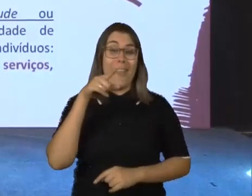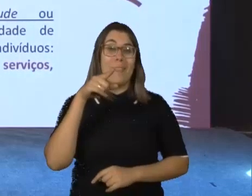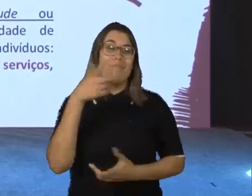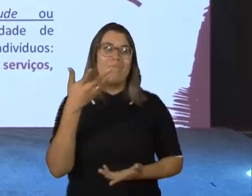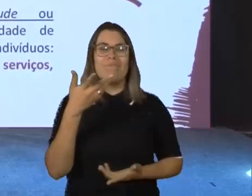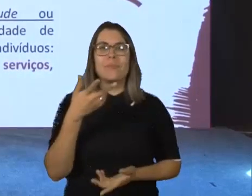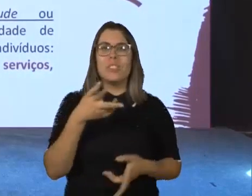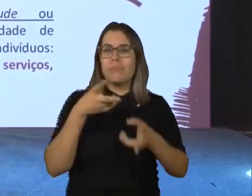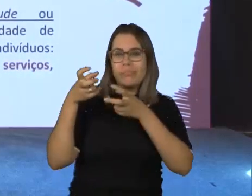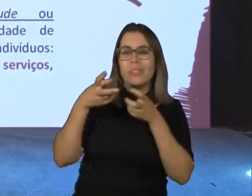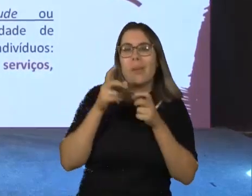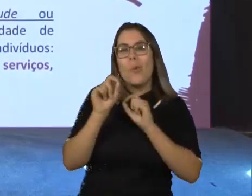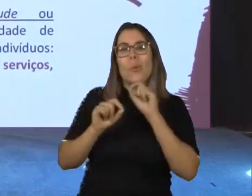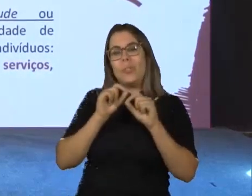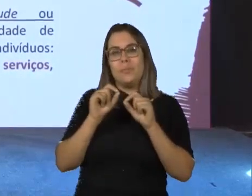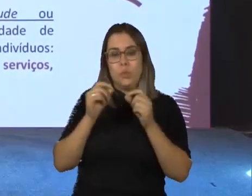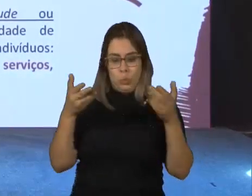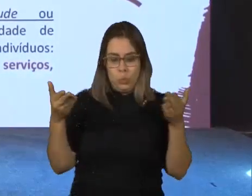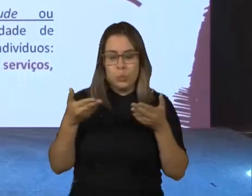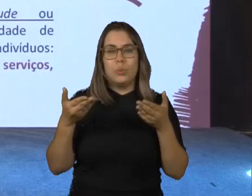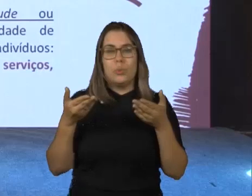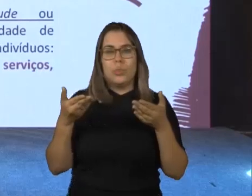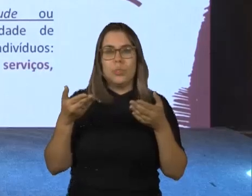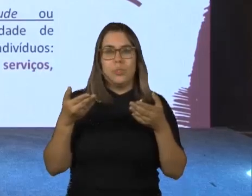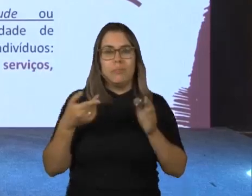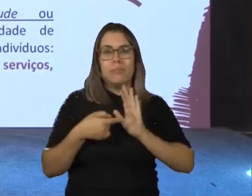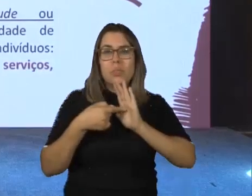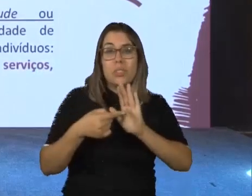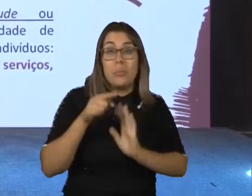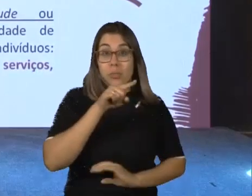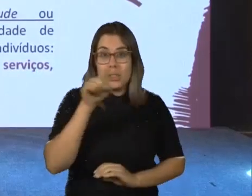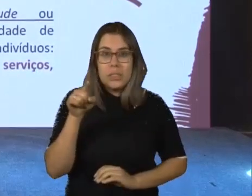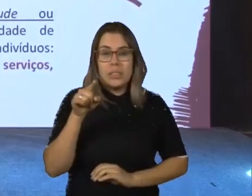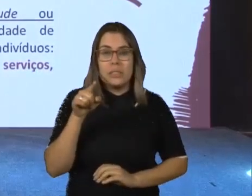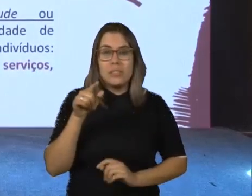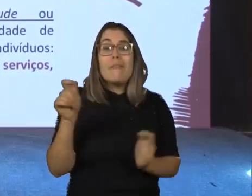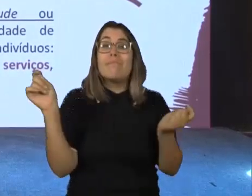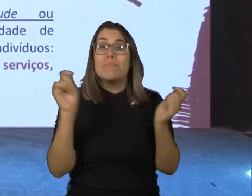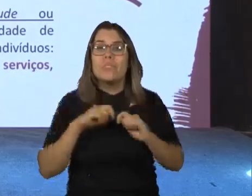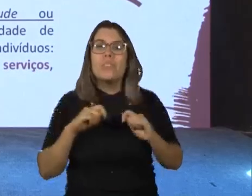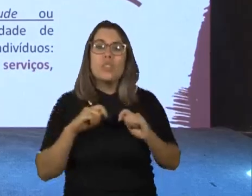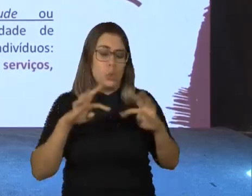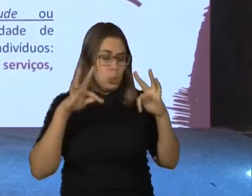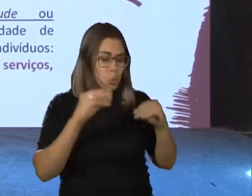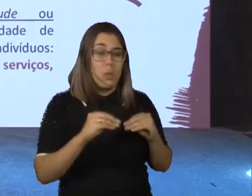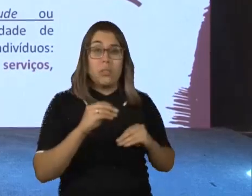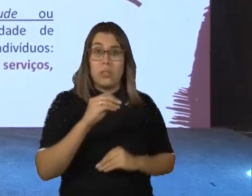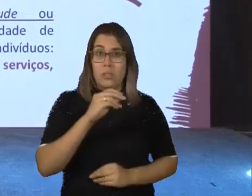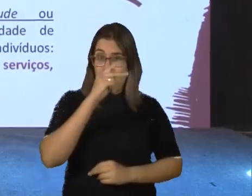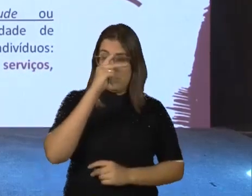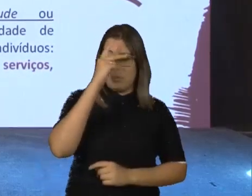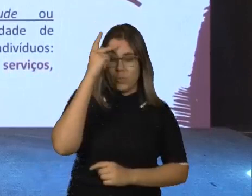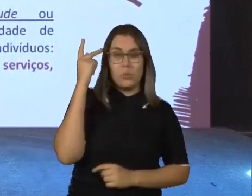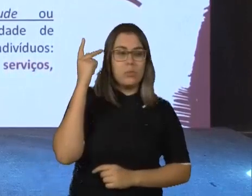deficiência, por lei. Então, eu quis trazer esse conceito aqui para que a gente entenda que todos os direitos